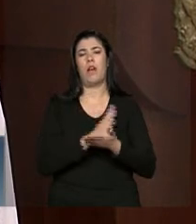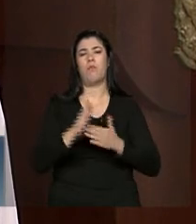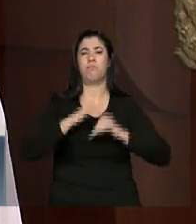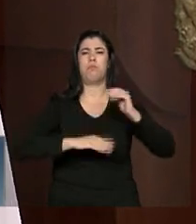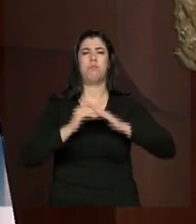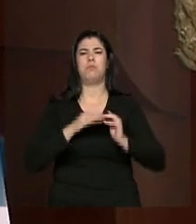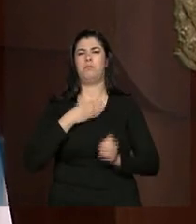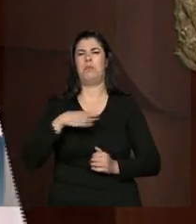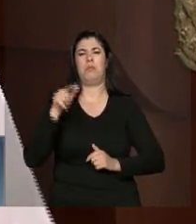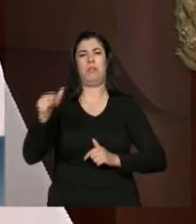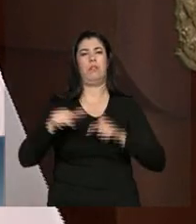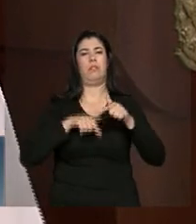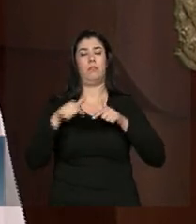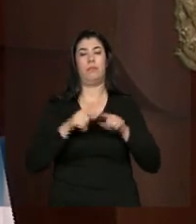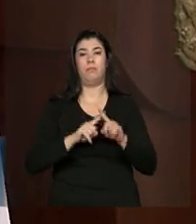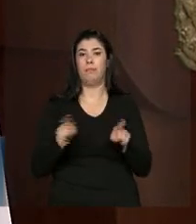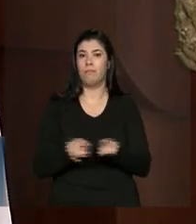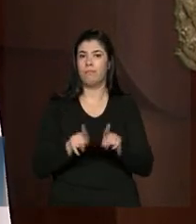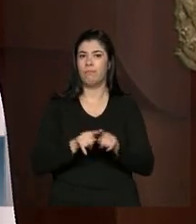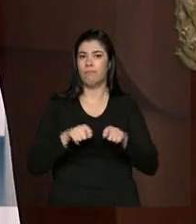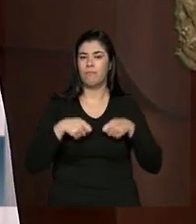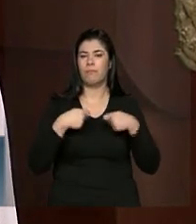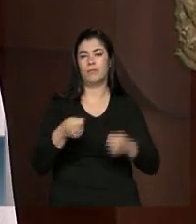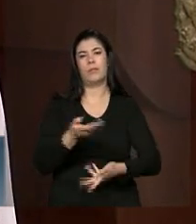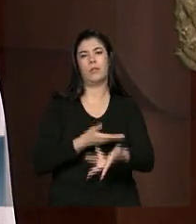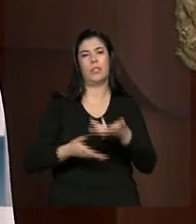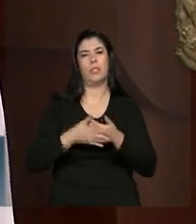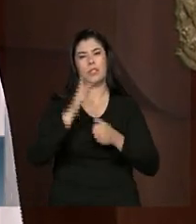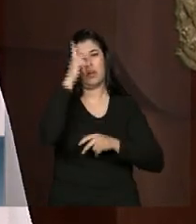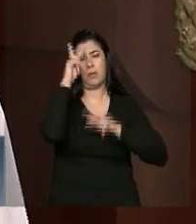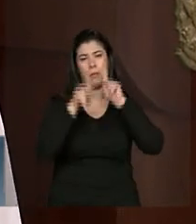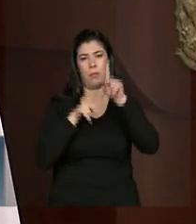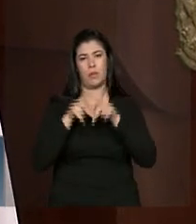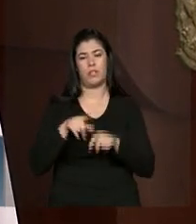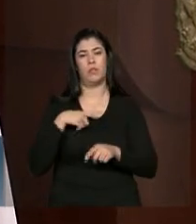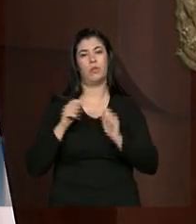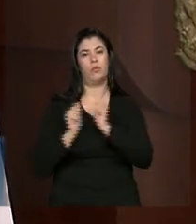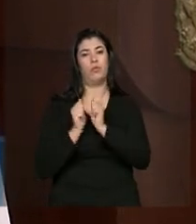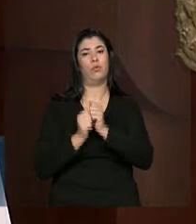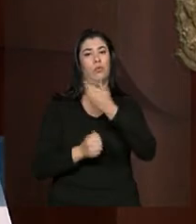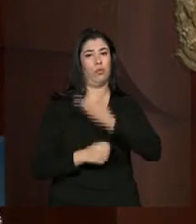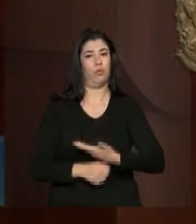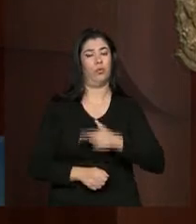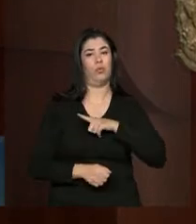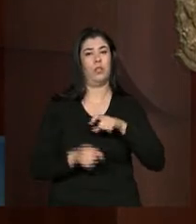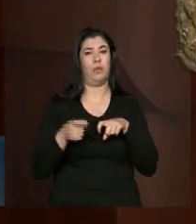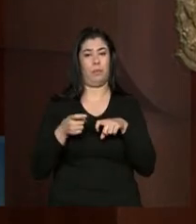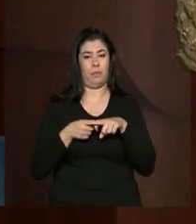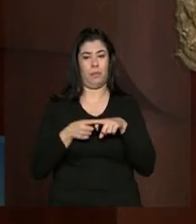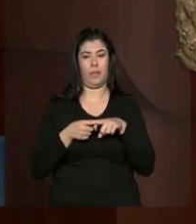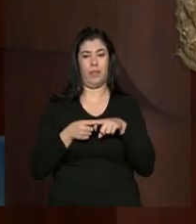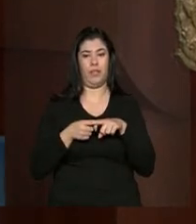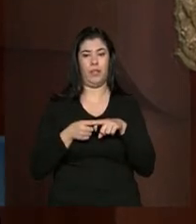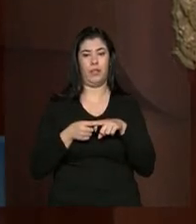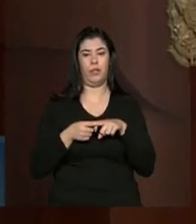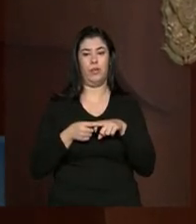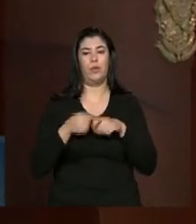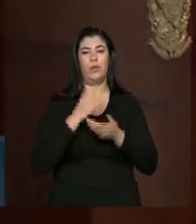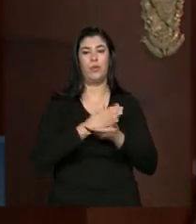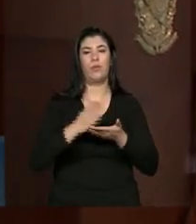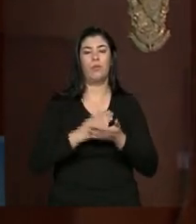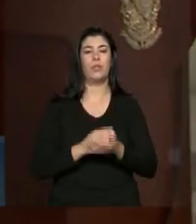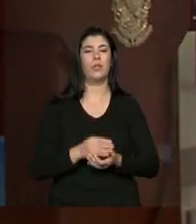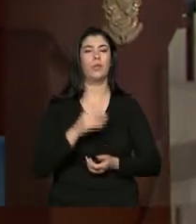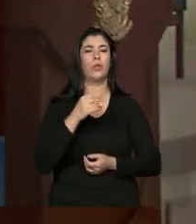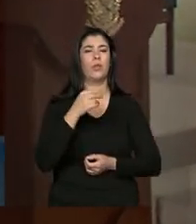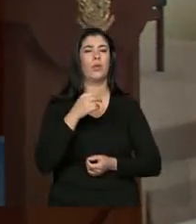profissionais, mas também dos desafios de atender essa população. E eu estou aqui ao lado de um médico que começou lá há dois